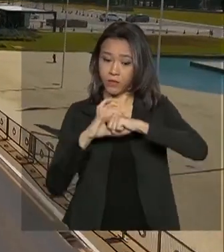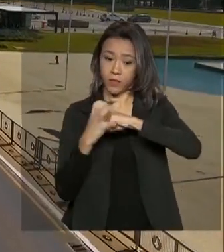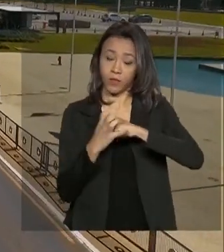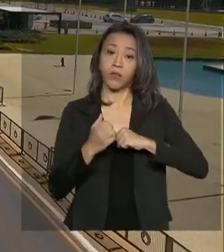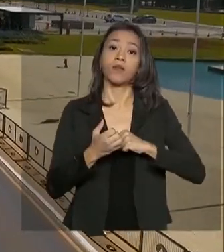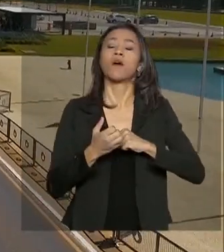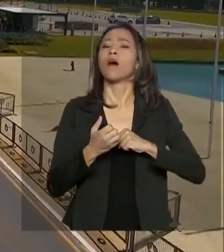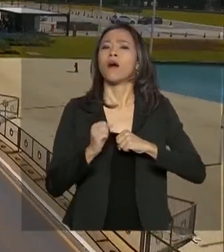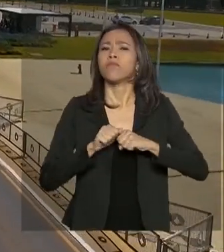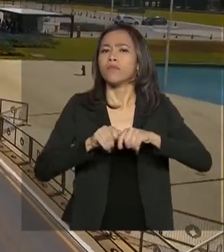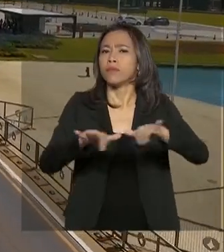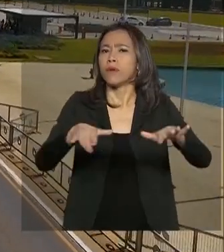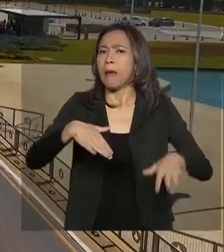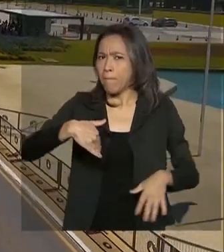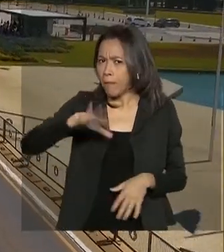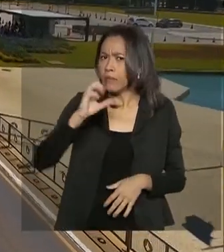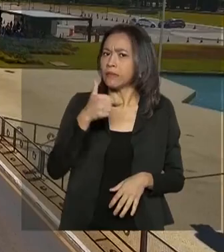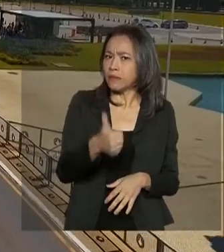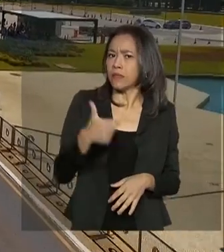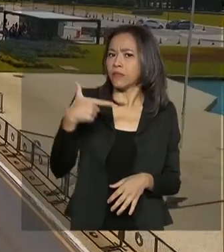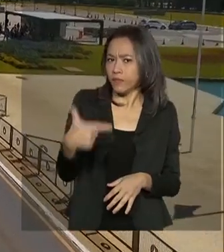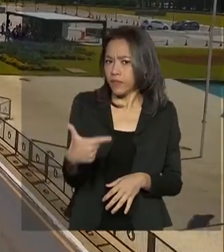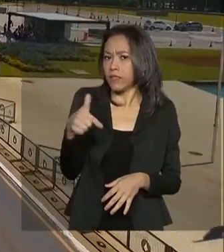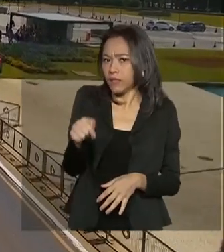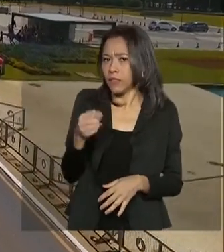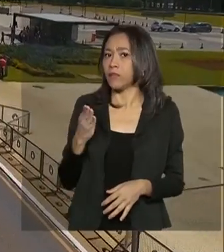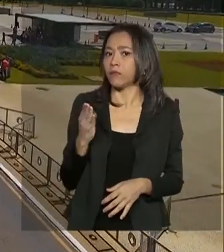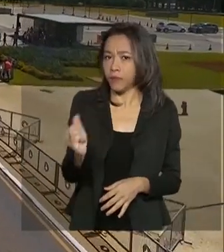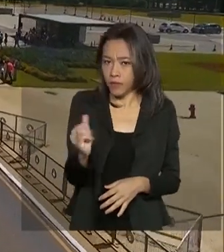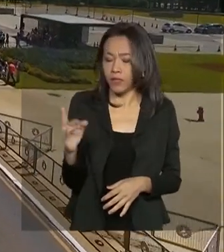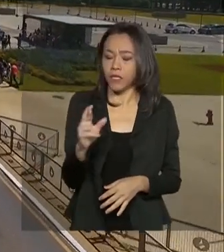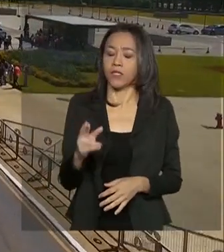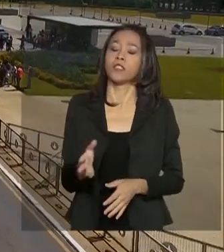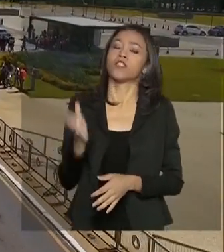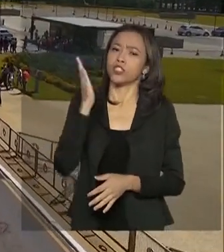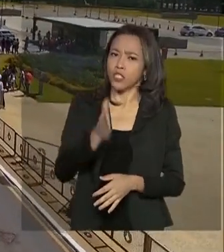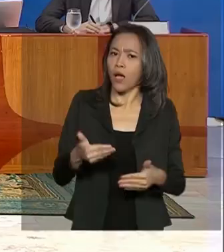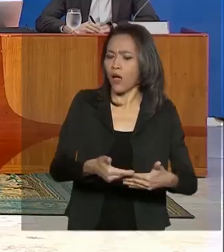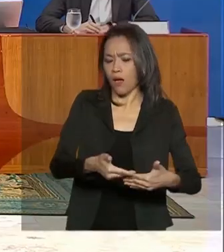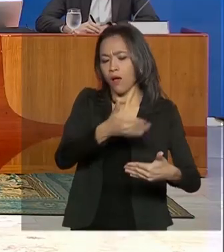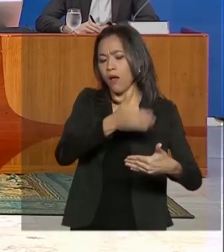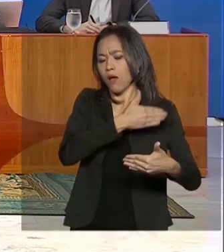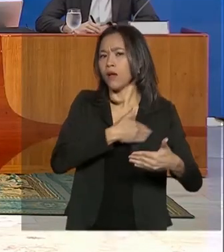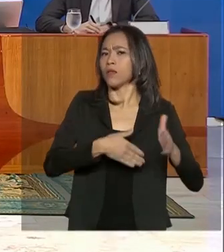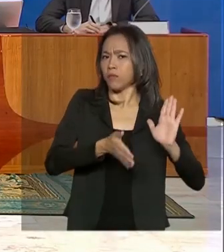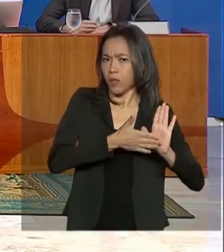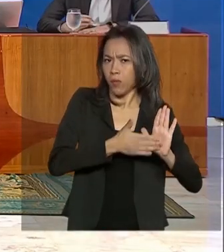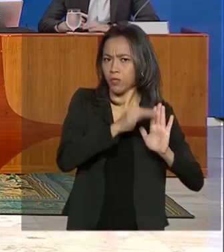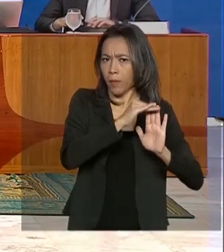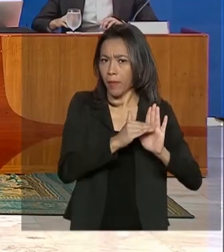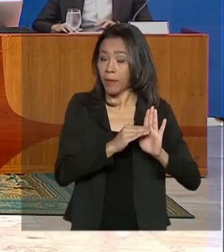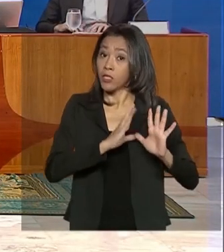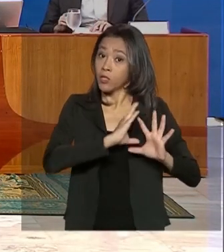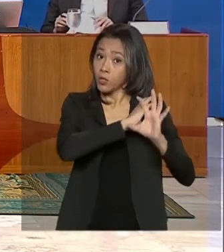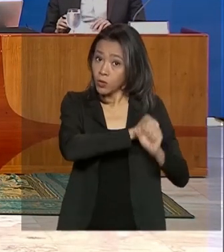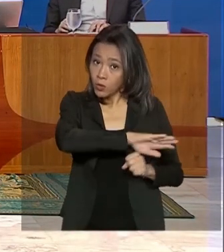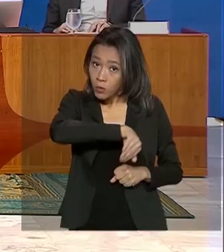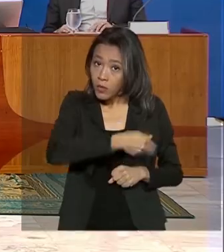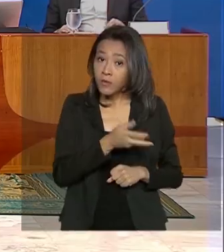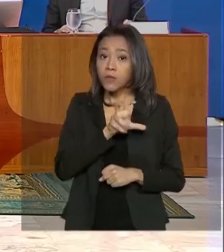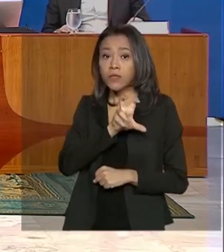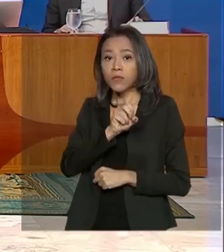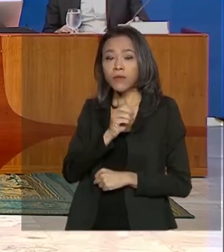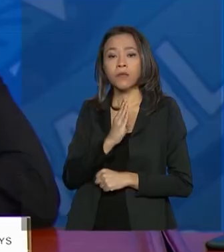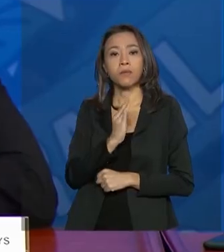127 bilhões de reais. Além das medidas já em andamento, que somam quase 50 bilhões de